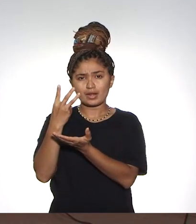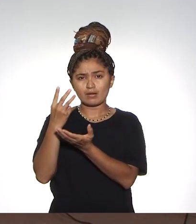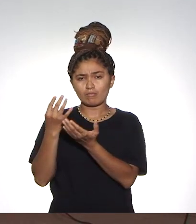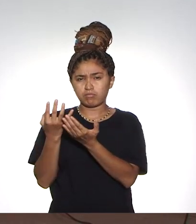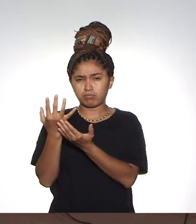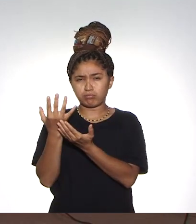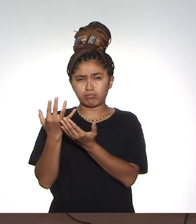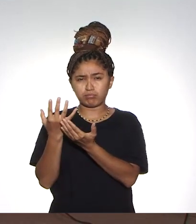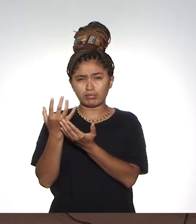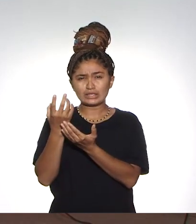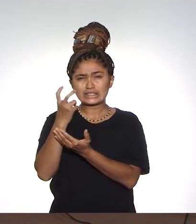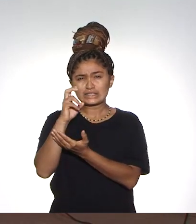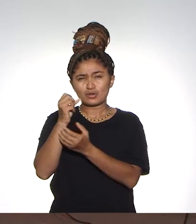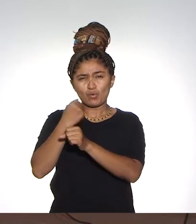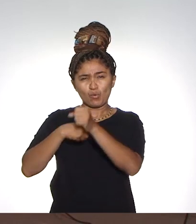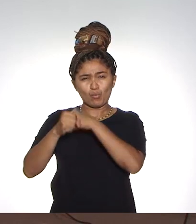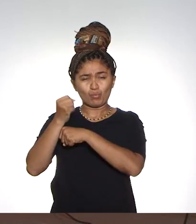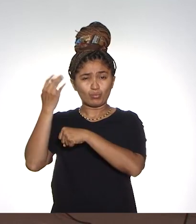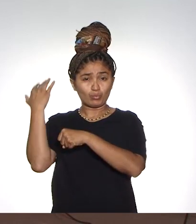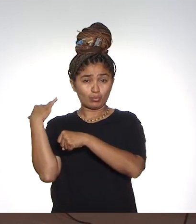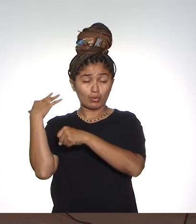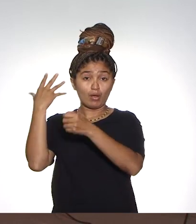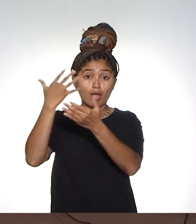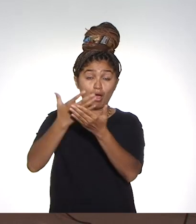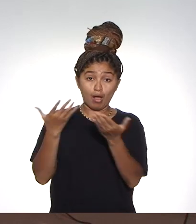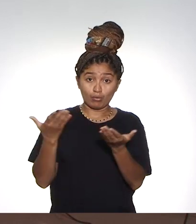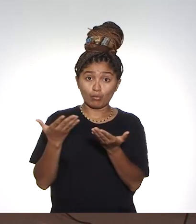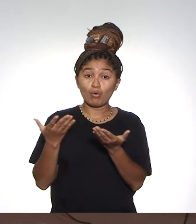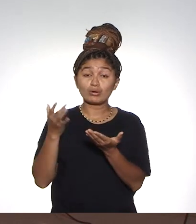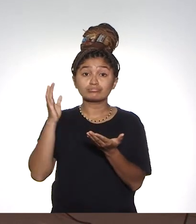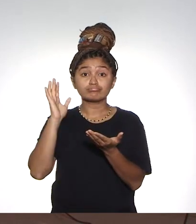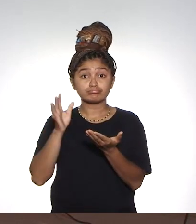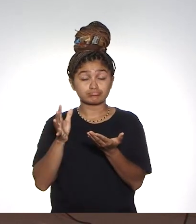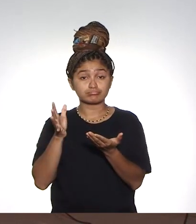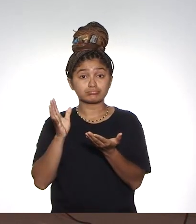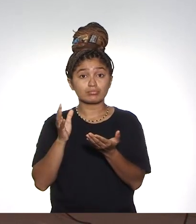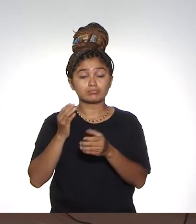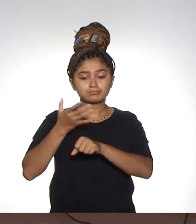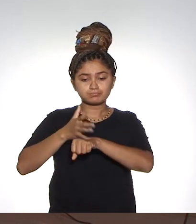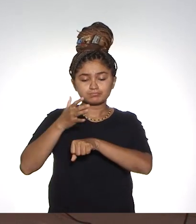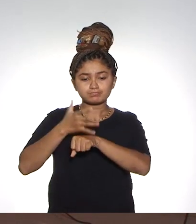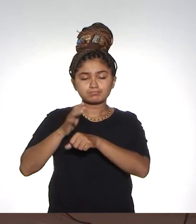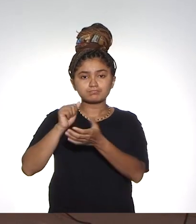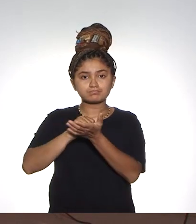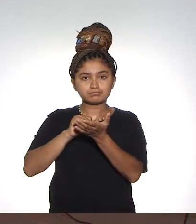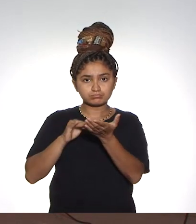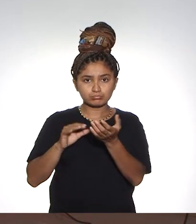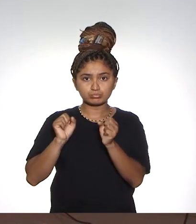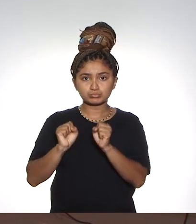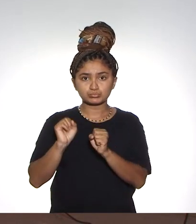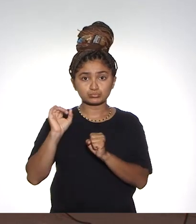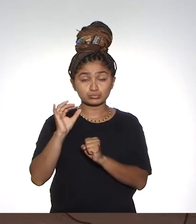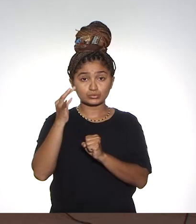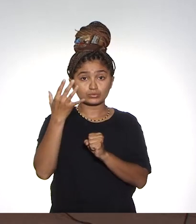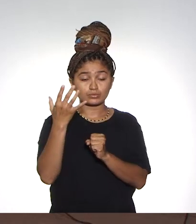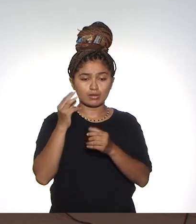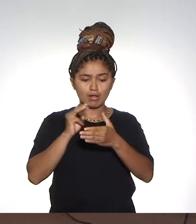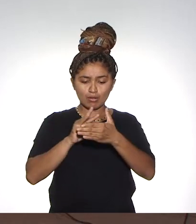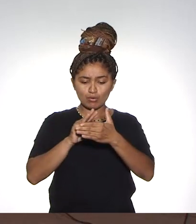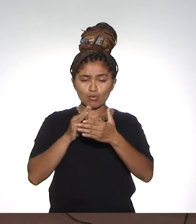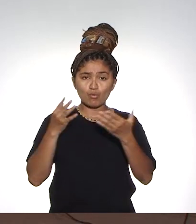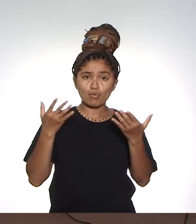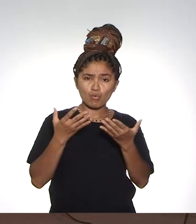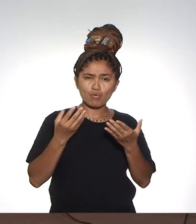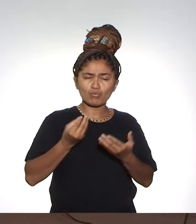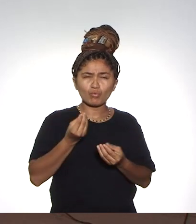pelo menos há uns 5 anos atrás. E essa reforma já está acontecendo para que as atividades práticas dos cursos possam acontecer. Enfim, a